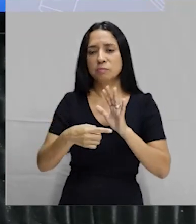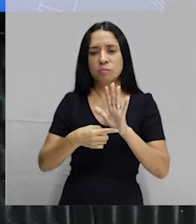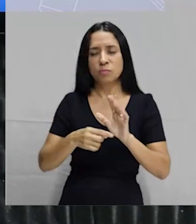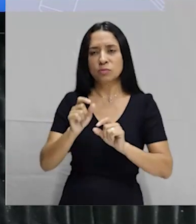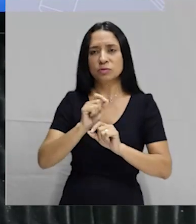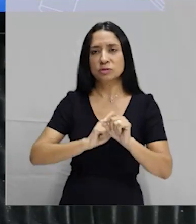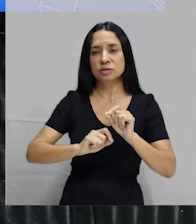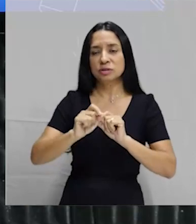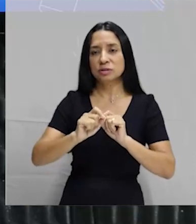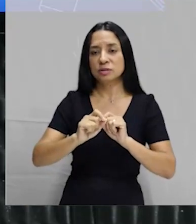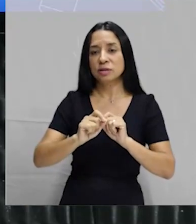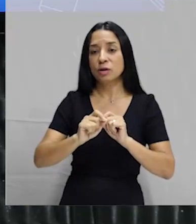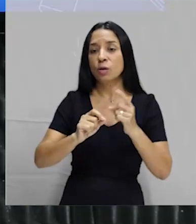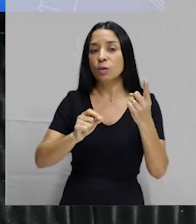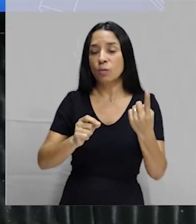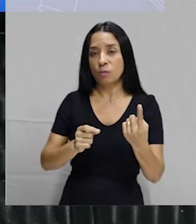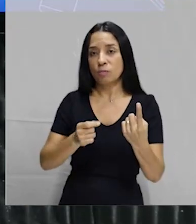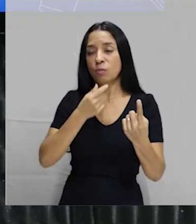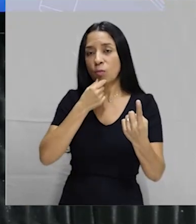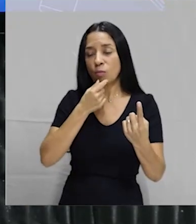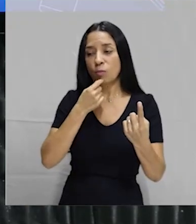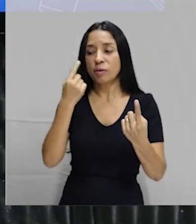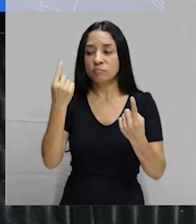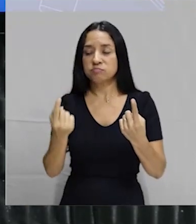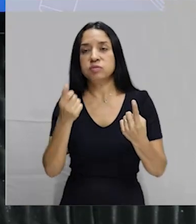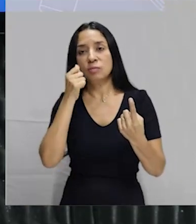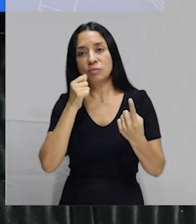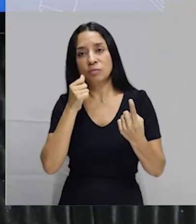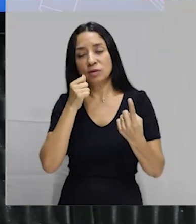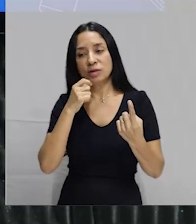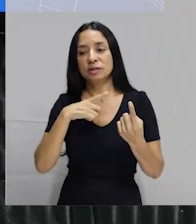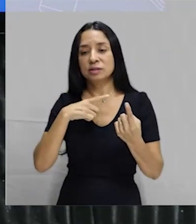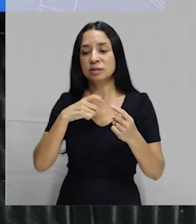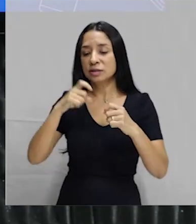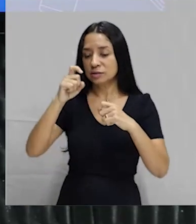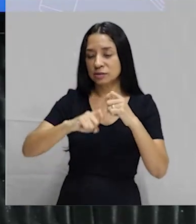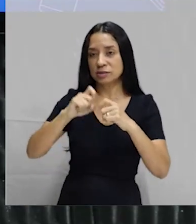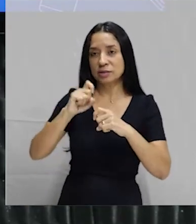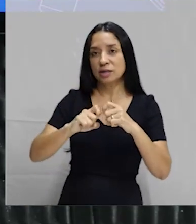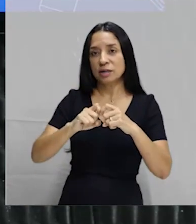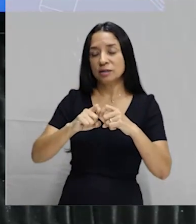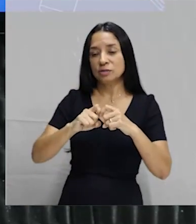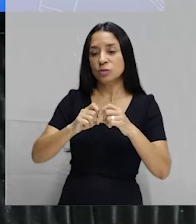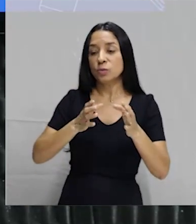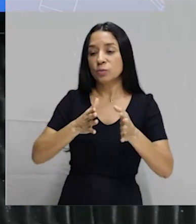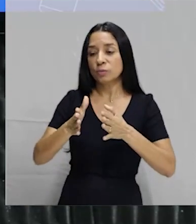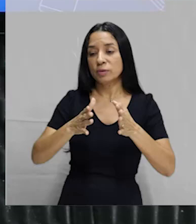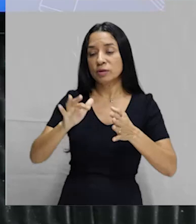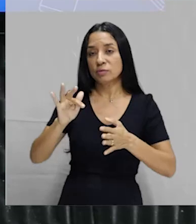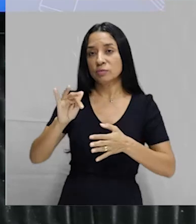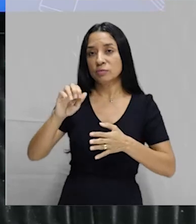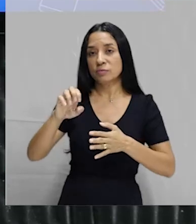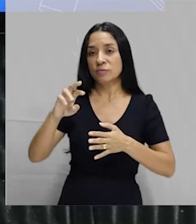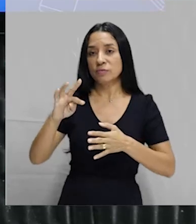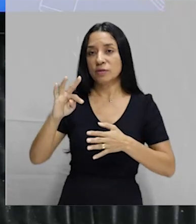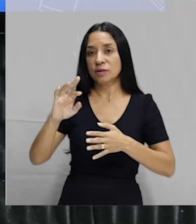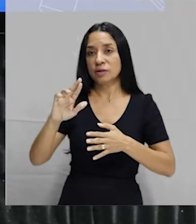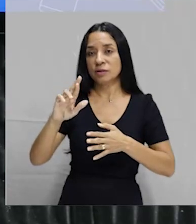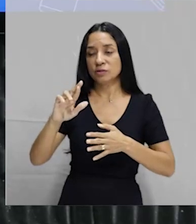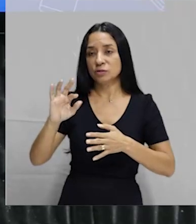relação sexual nos períodos, no período fértil, tá? O que dura cerca de